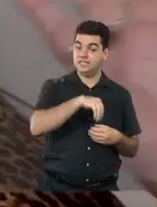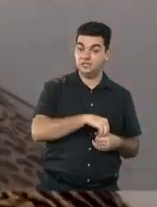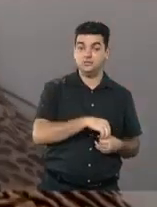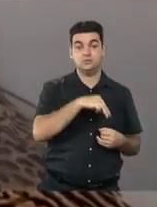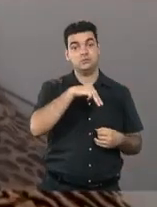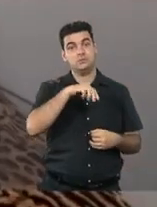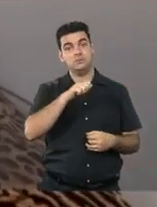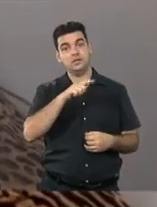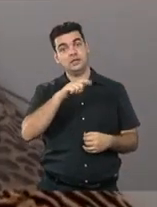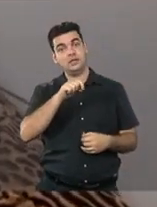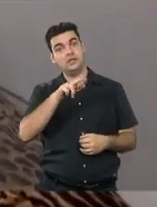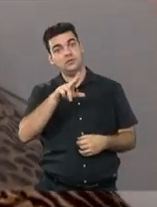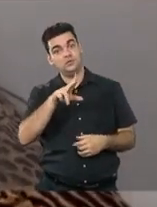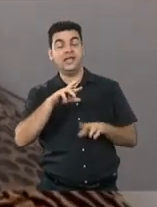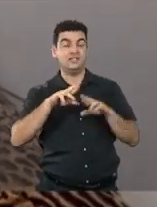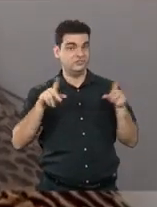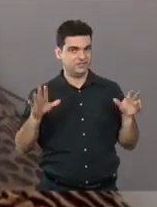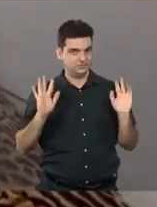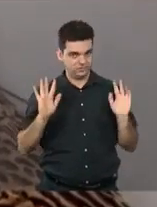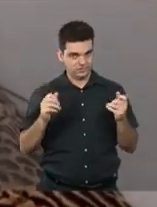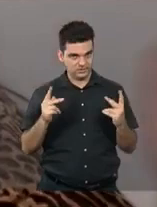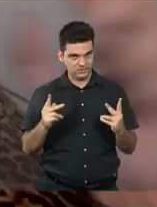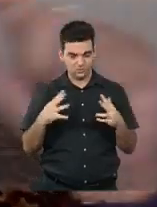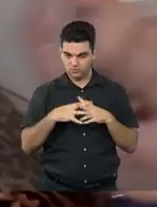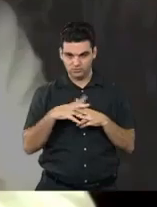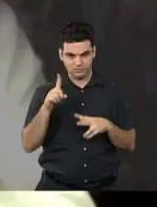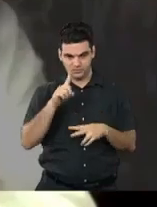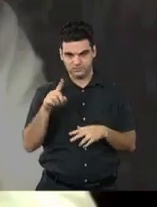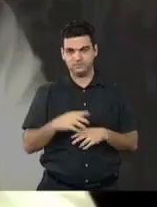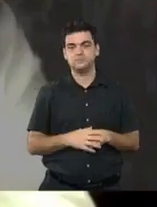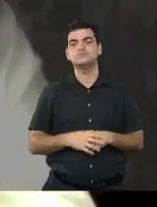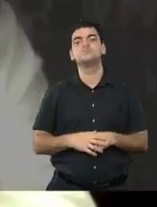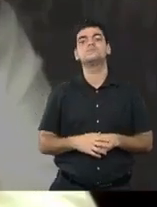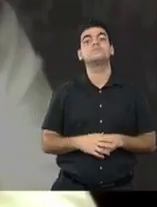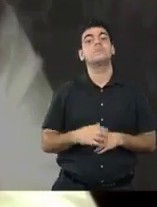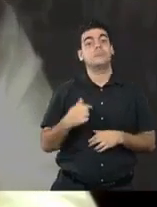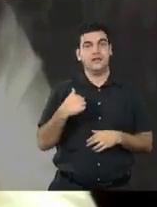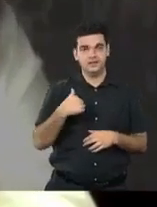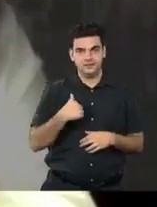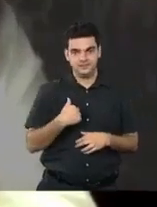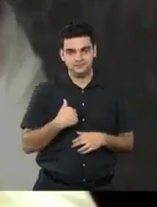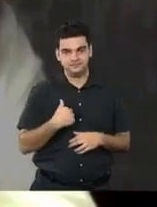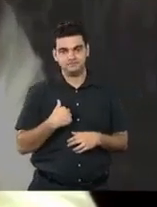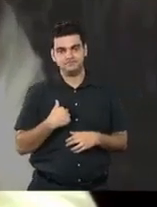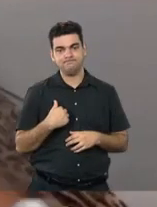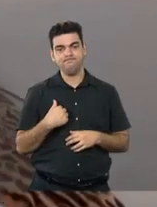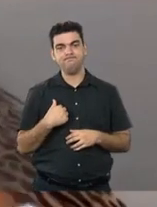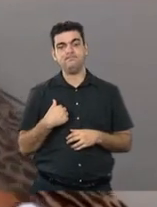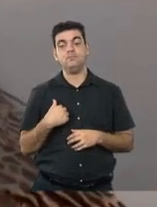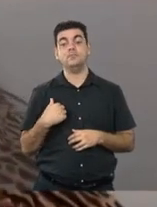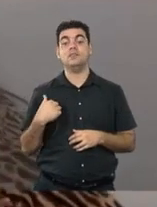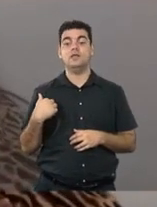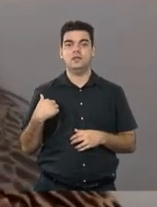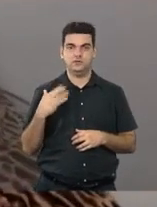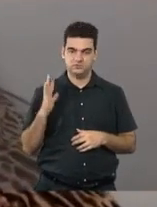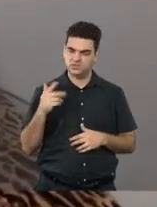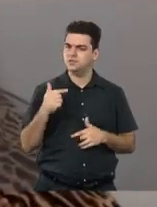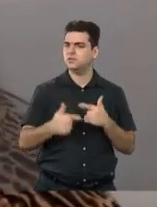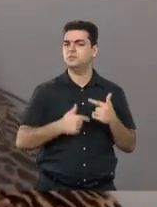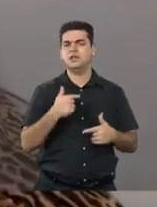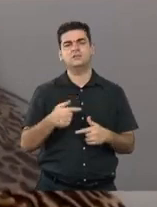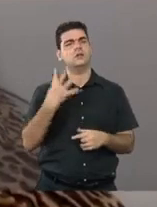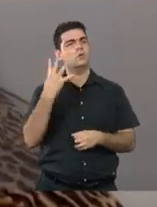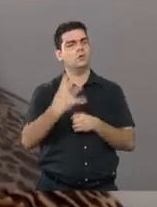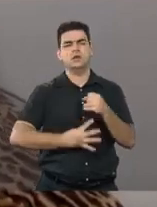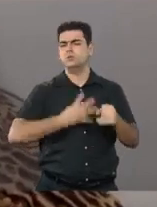Brasil já trabalha isso, essa causa, desde que tem tempo. E aí eu conto, Petra, que é seguinte, eu já trabalhava isso há